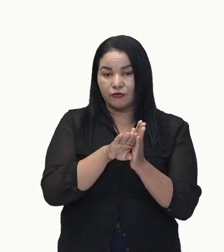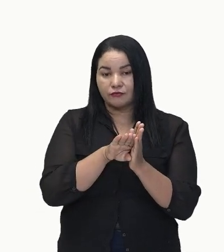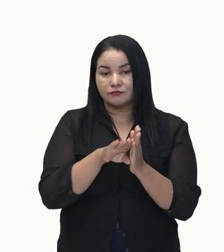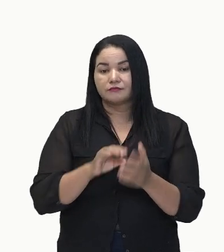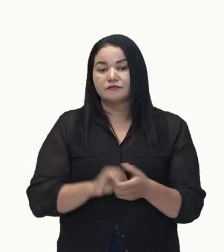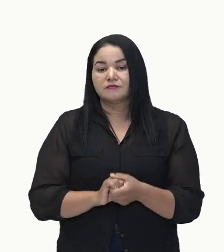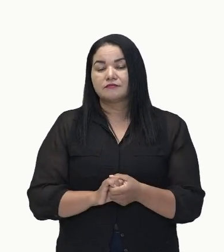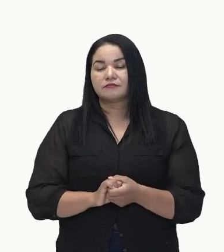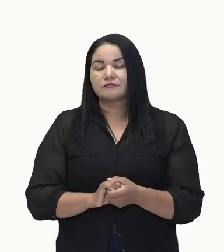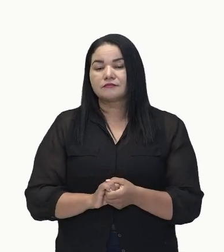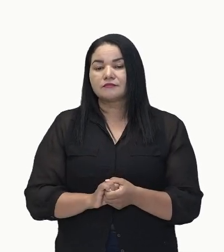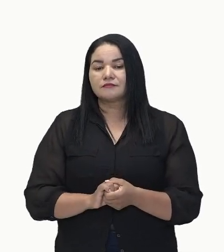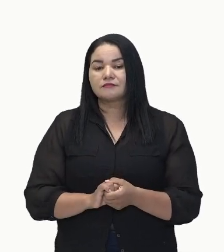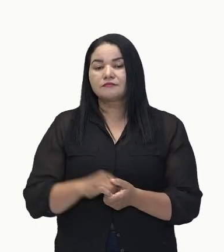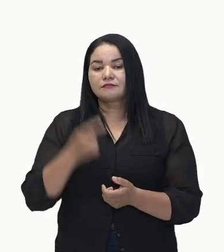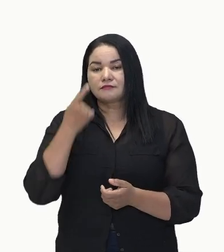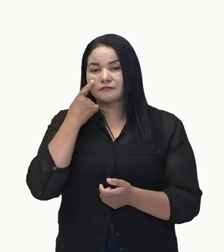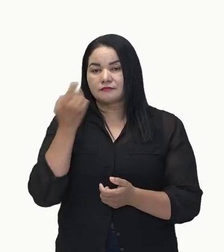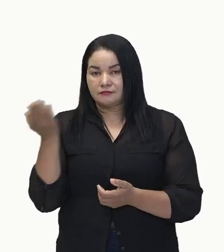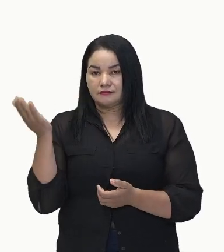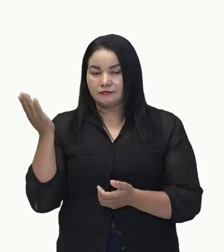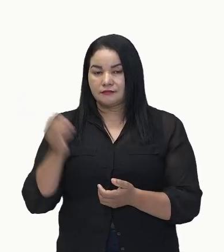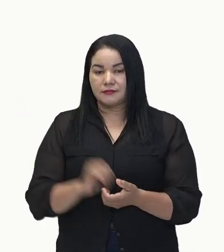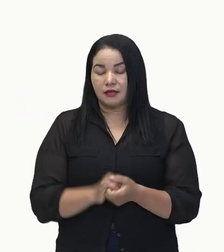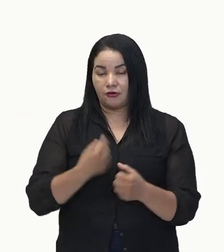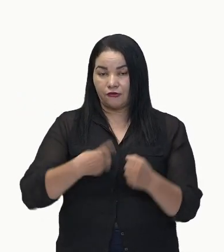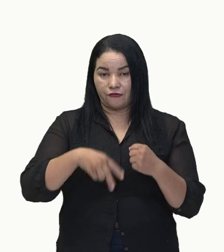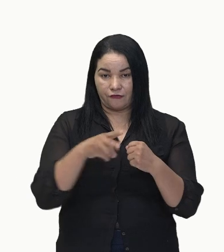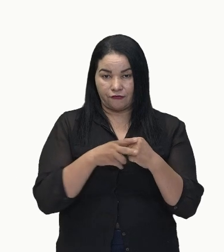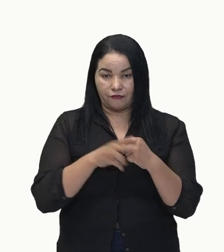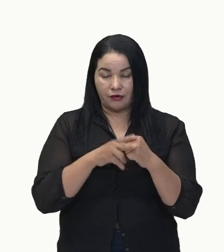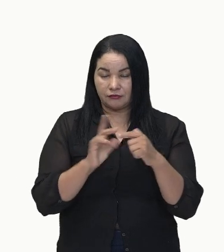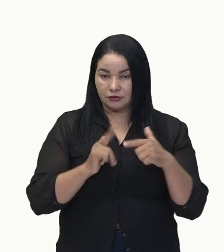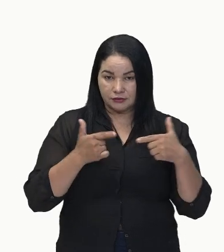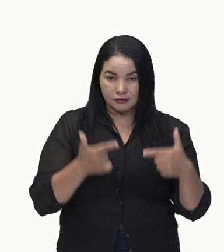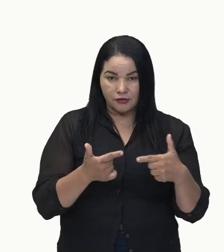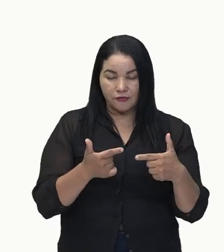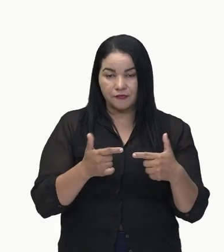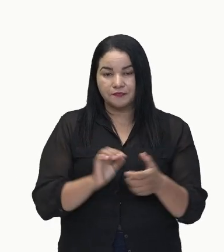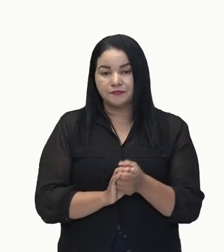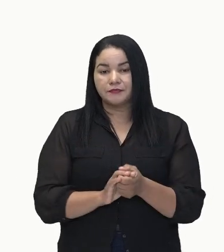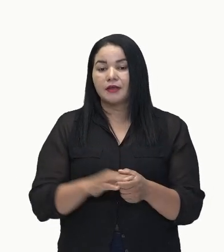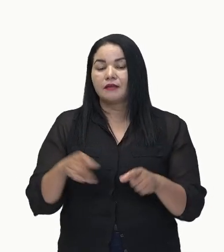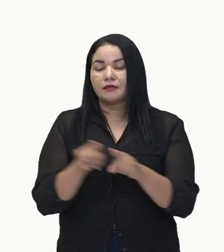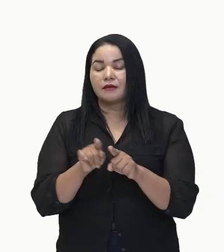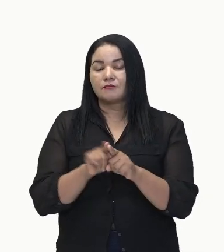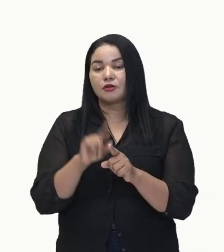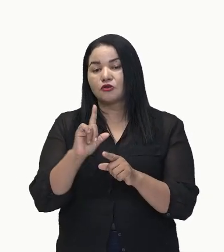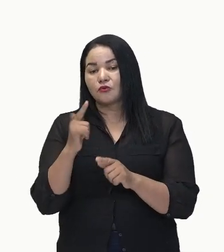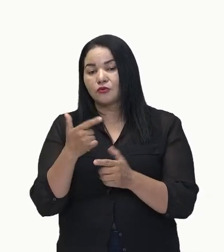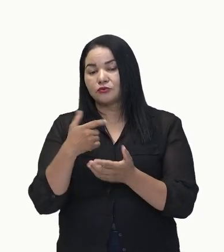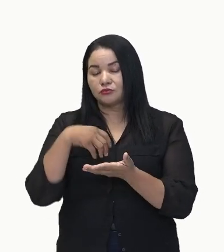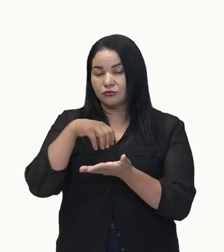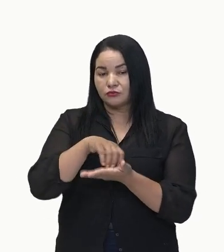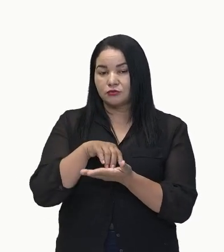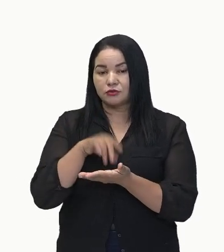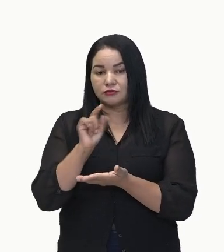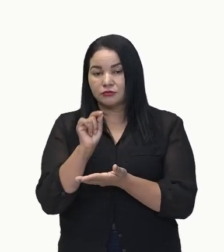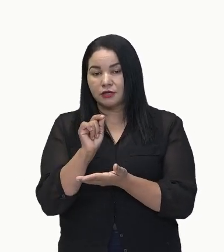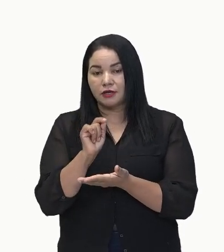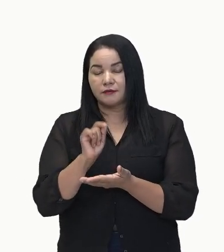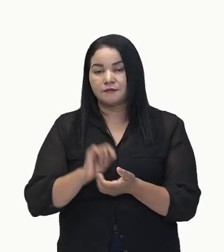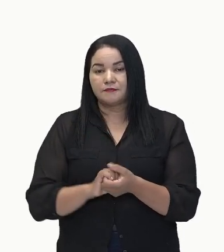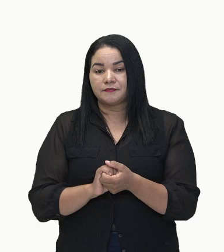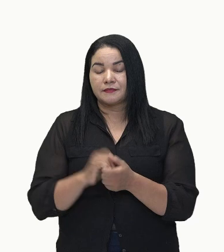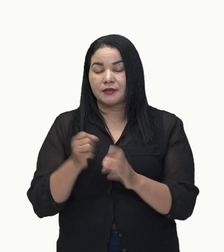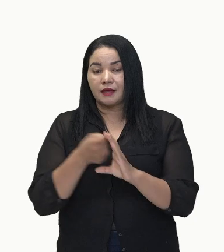é um verbo significativo, um verbo de ação. Mas, também, temos um verbo, temos aqui